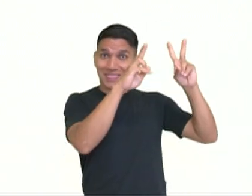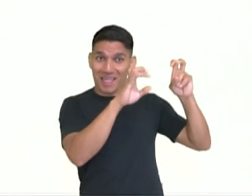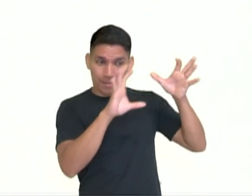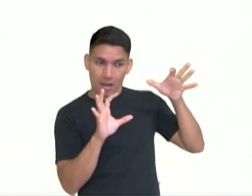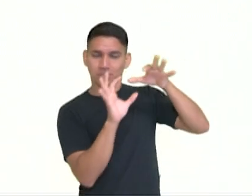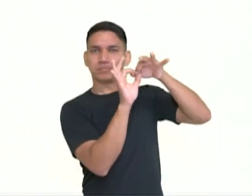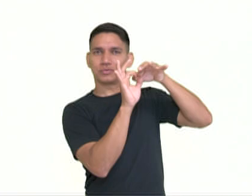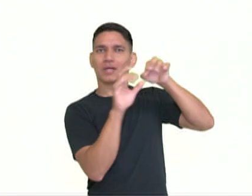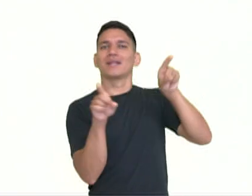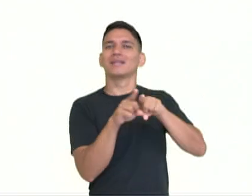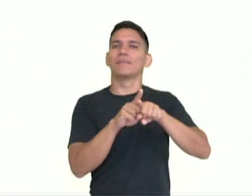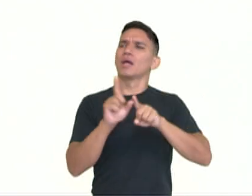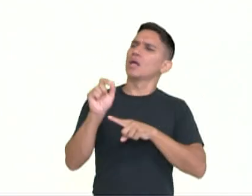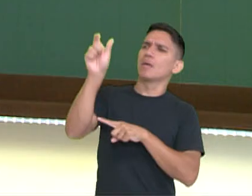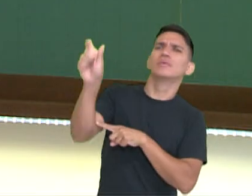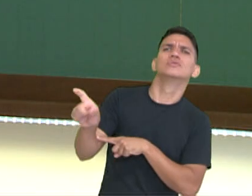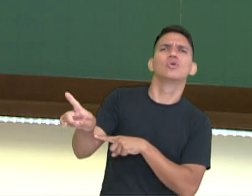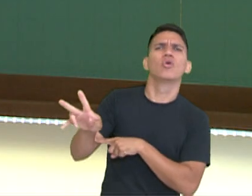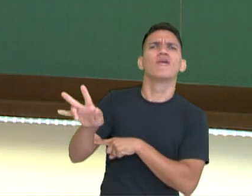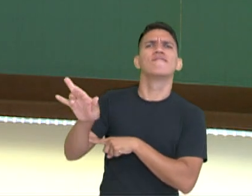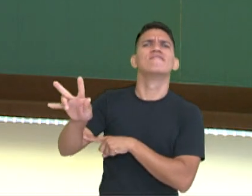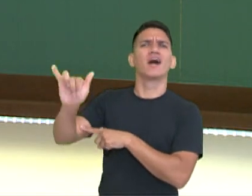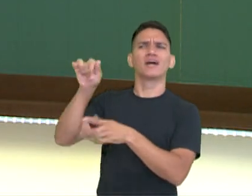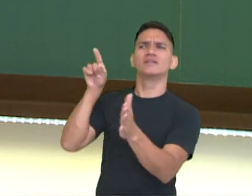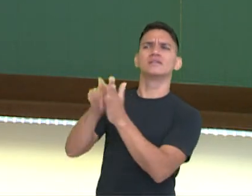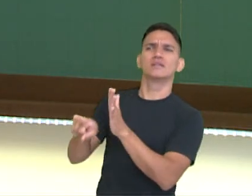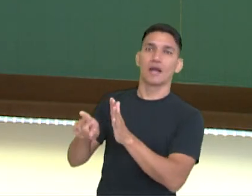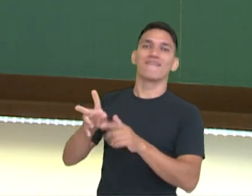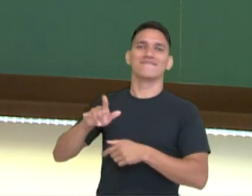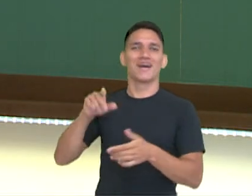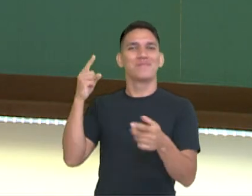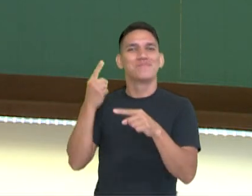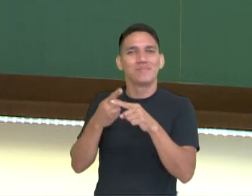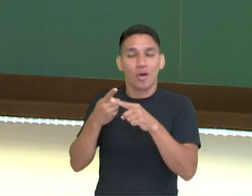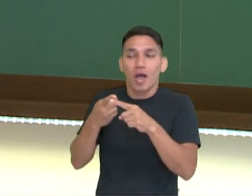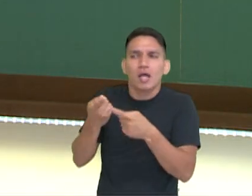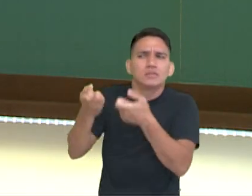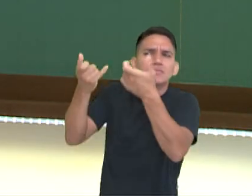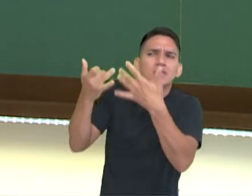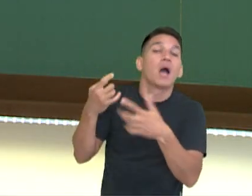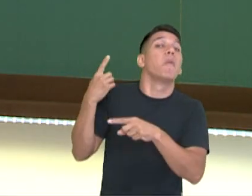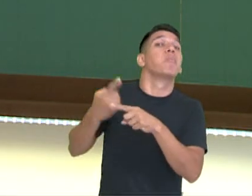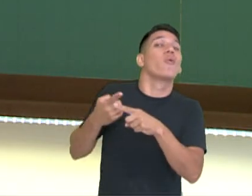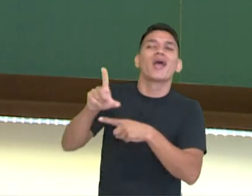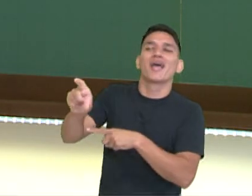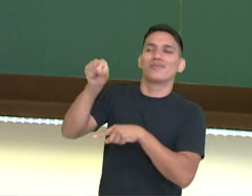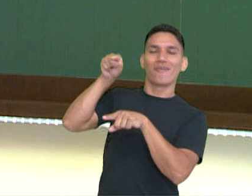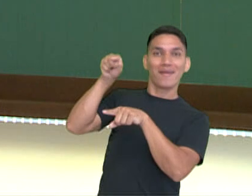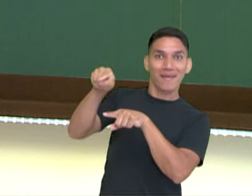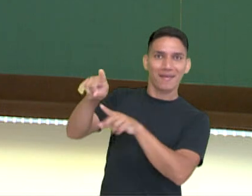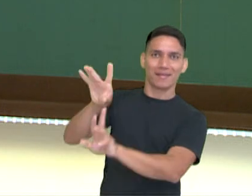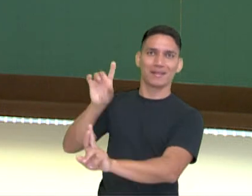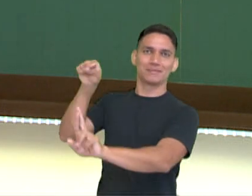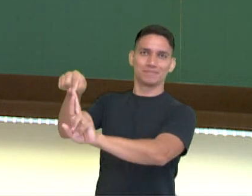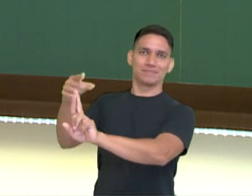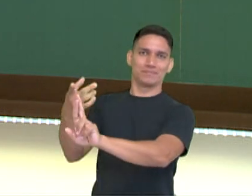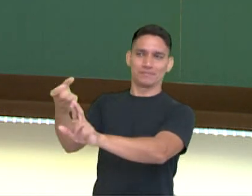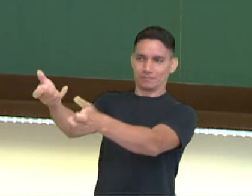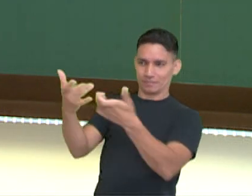vai ser o entrevistado. Por que? Vai justificar a escolha desse entrevistado para essa entrevista.